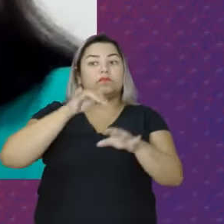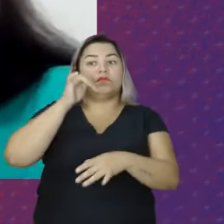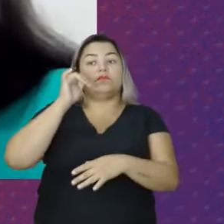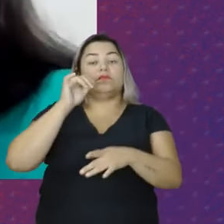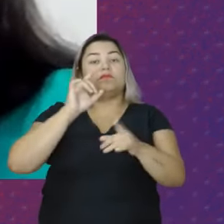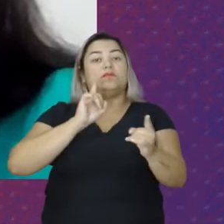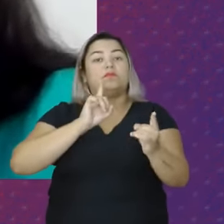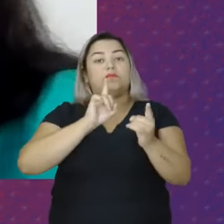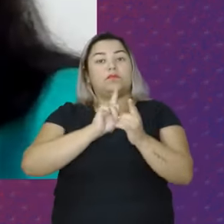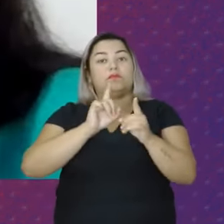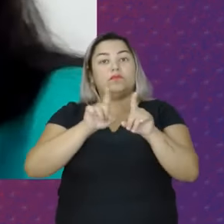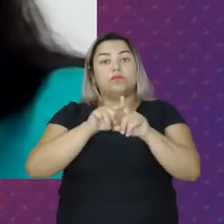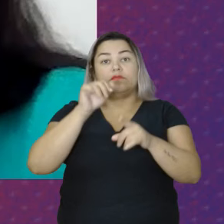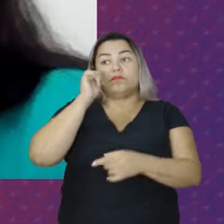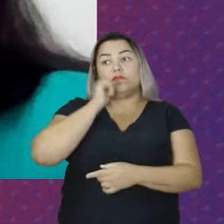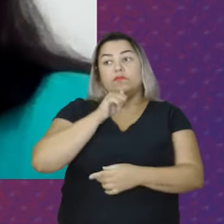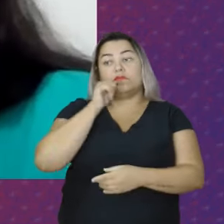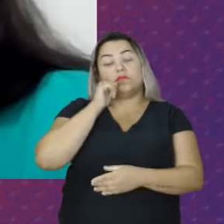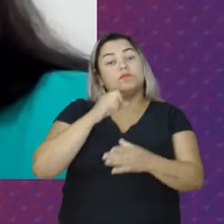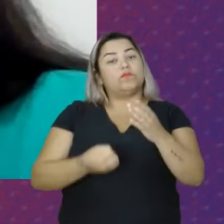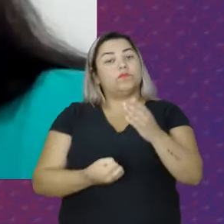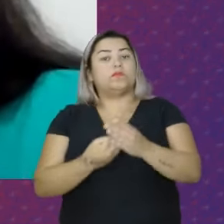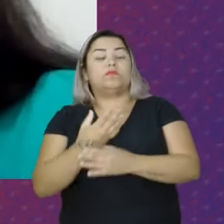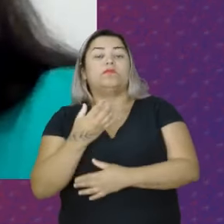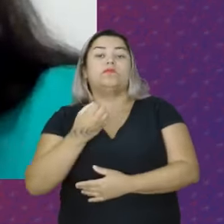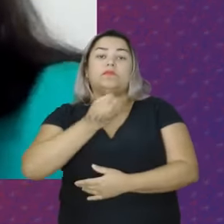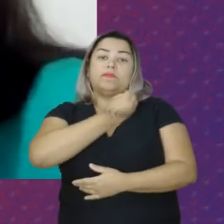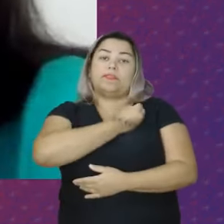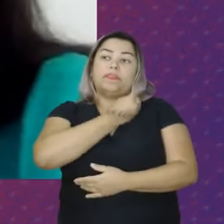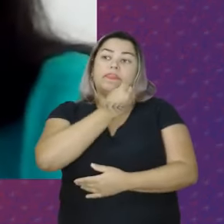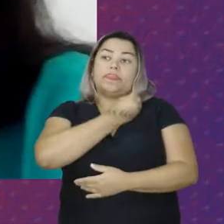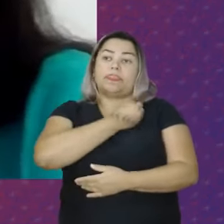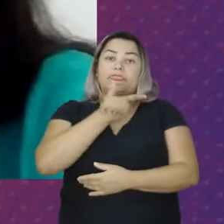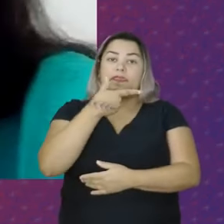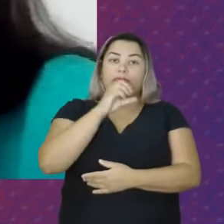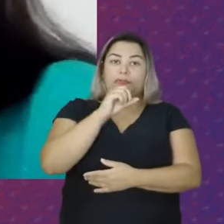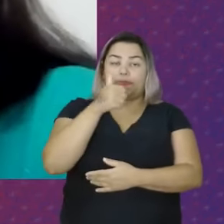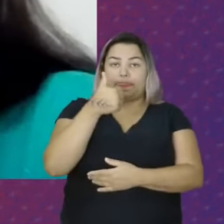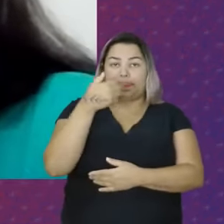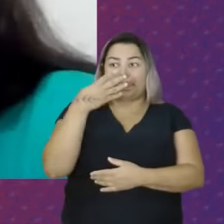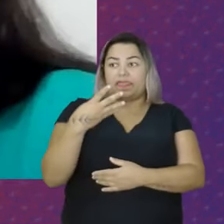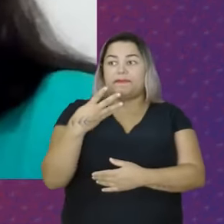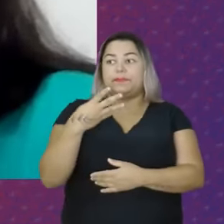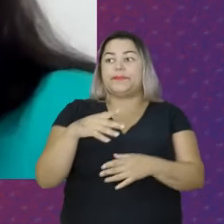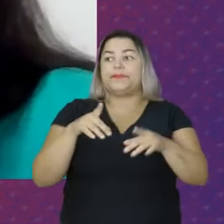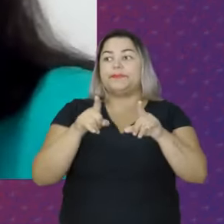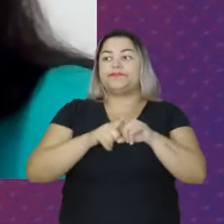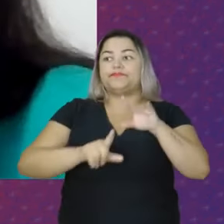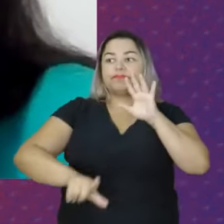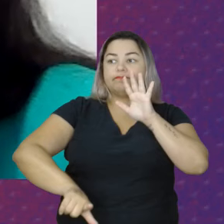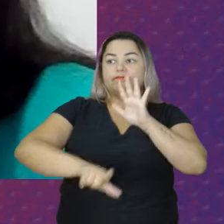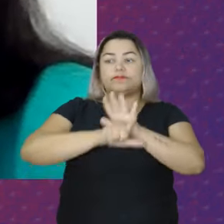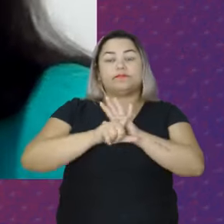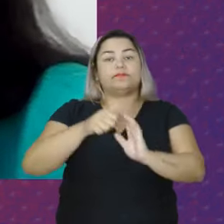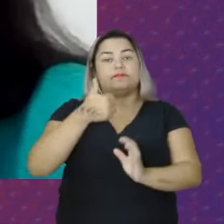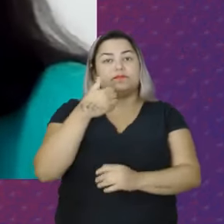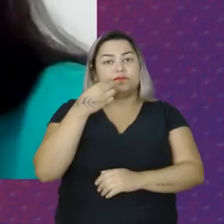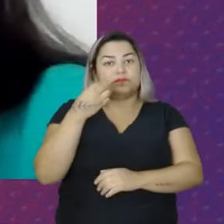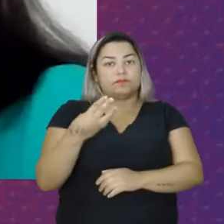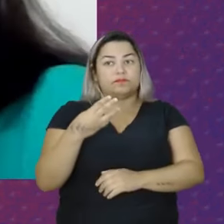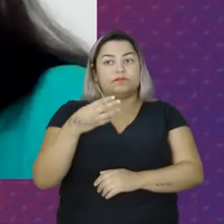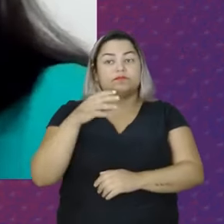Para a criação Do número telefônico Mas foi alterada Em 2014 Por essa lei 13025